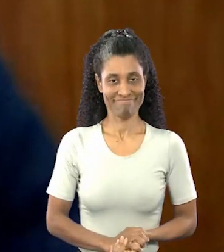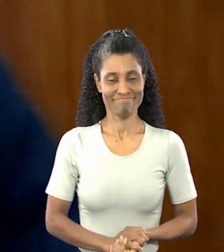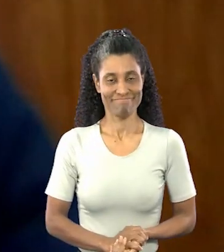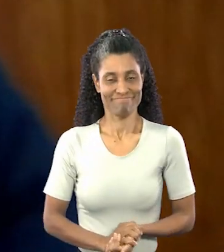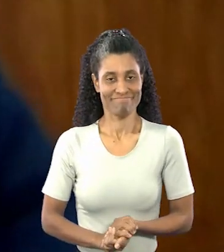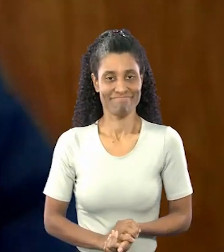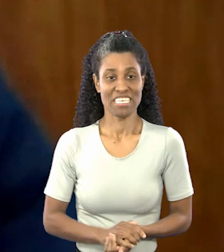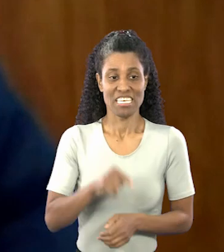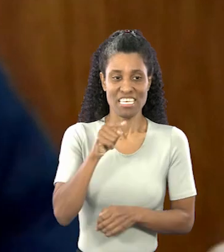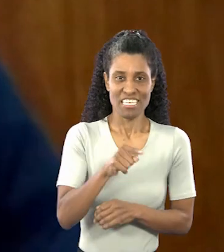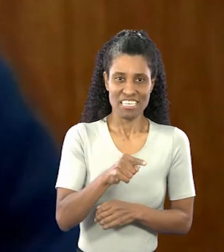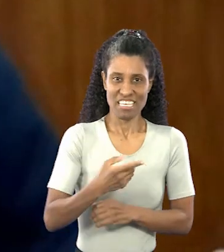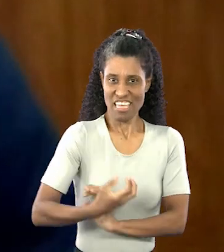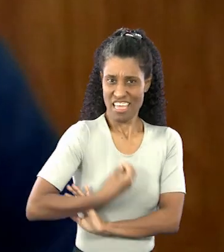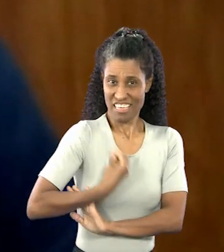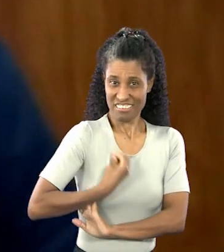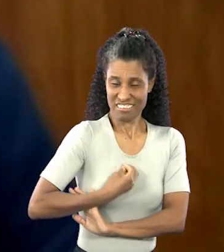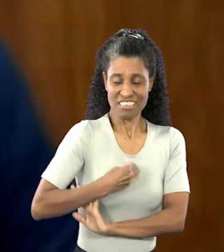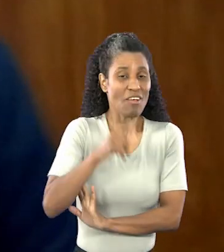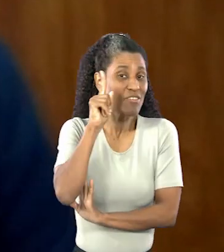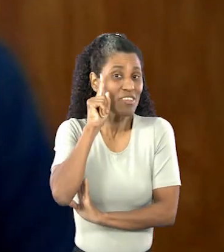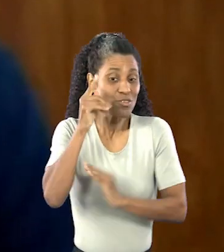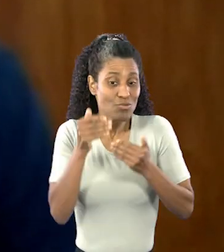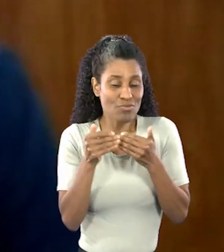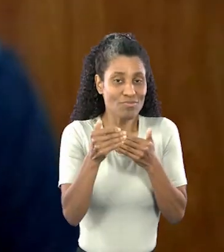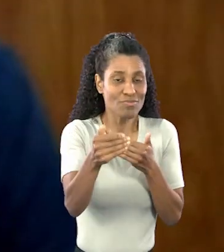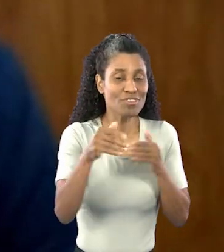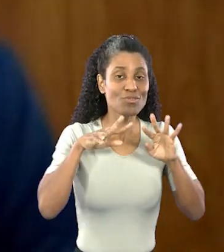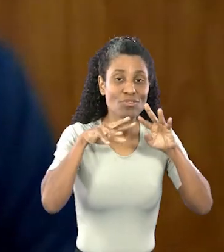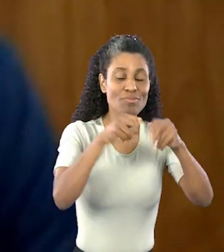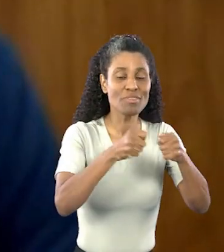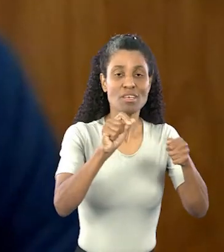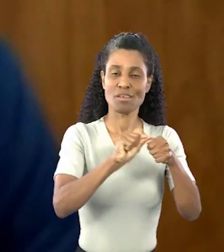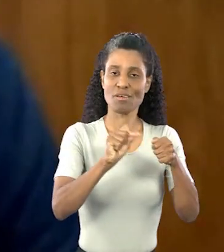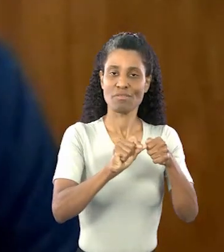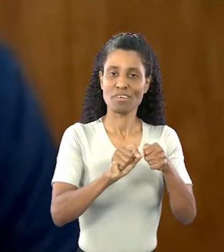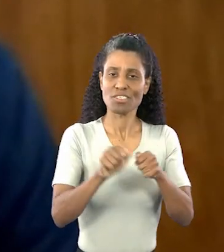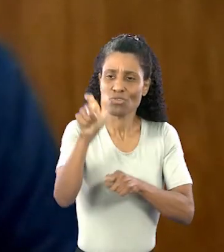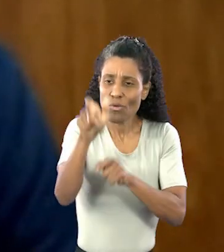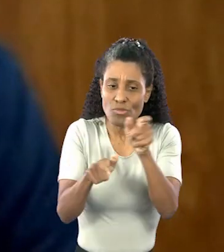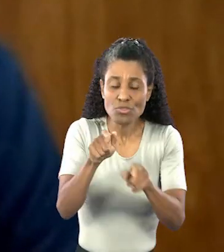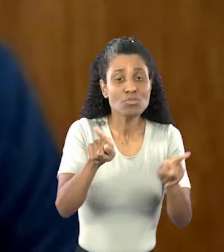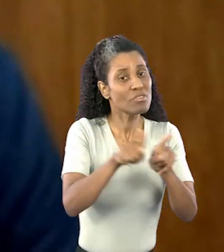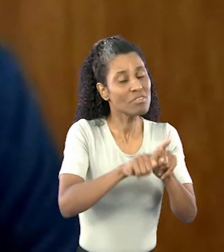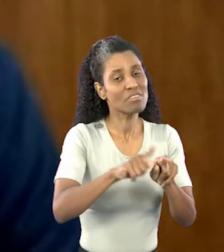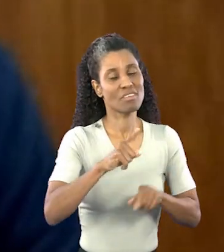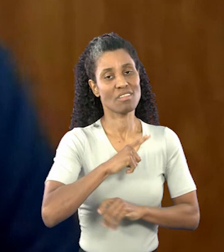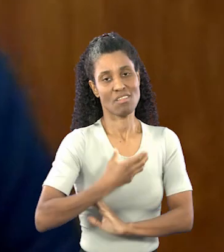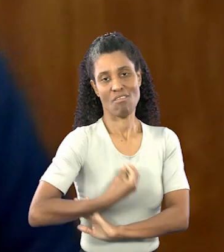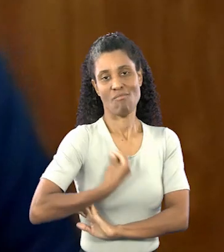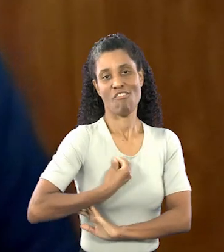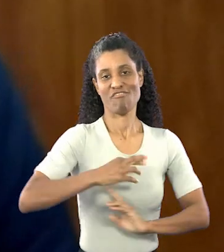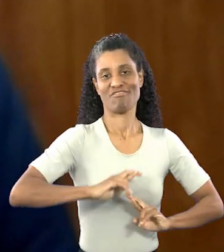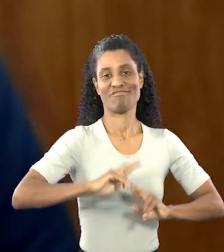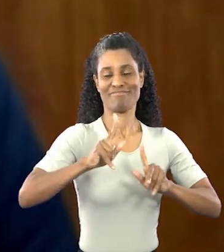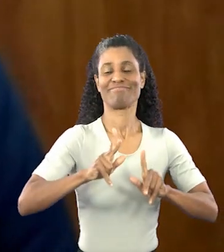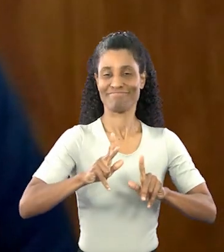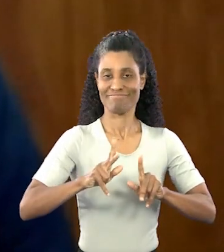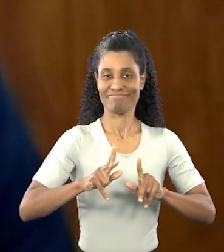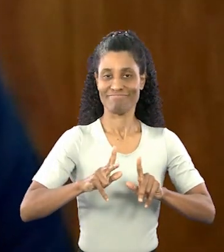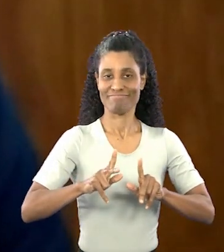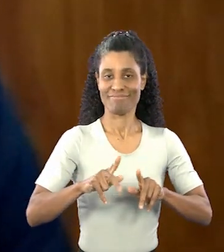significa que esta rotina do animal faz com que a pessoa também tenha uma rotina diferente.